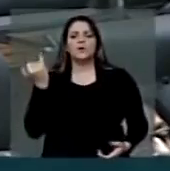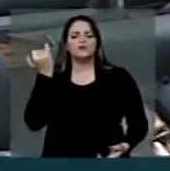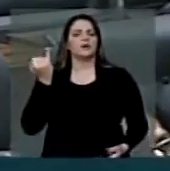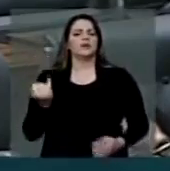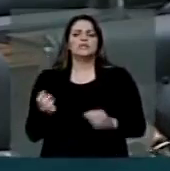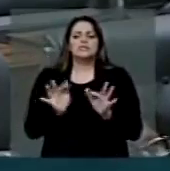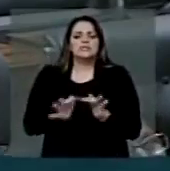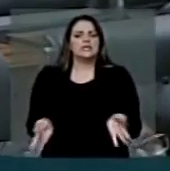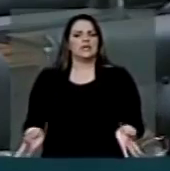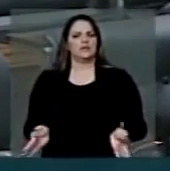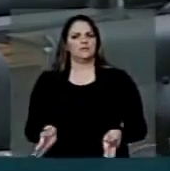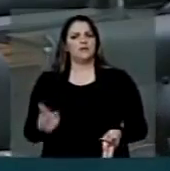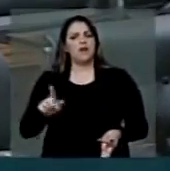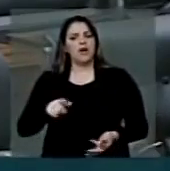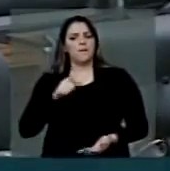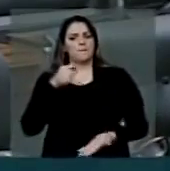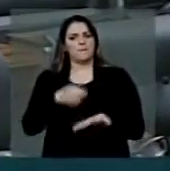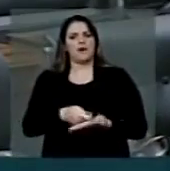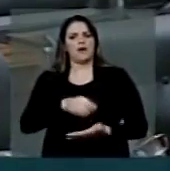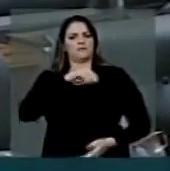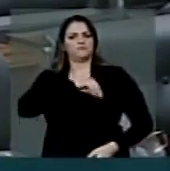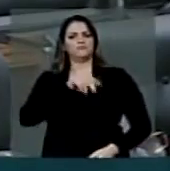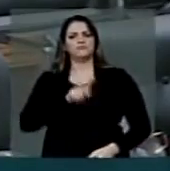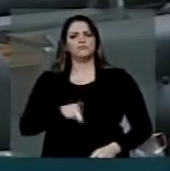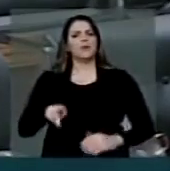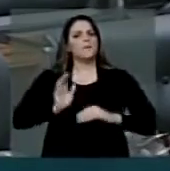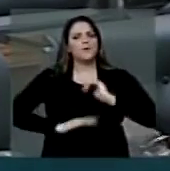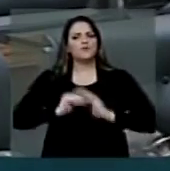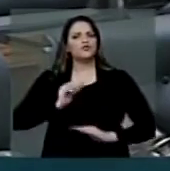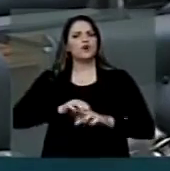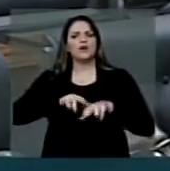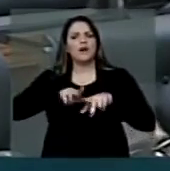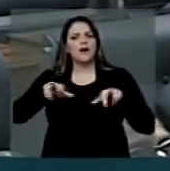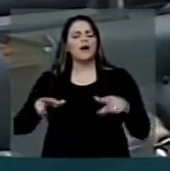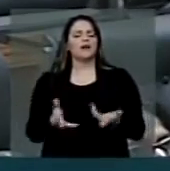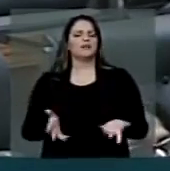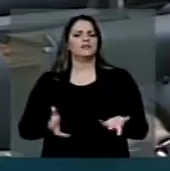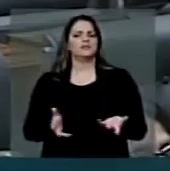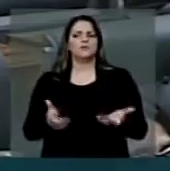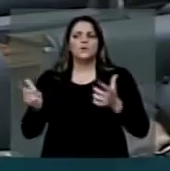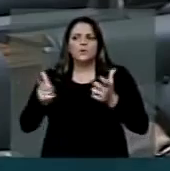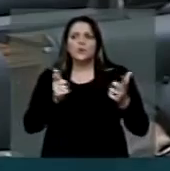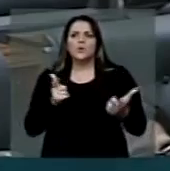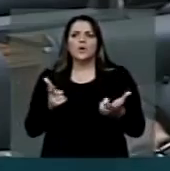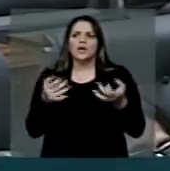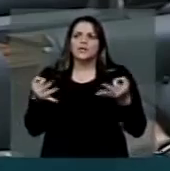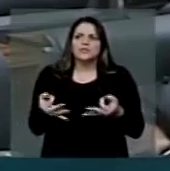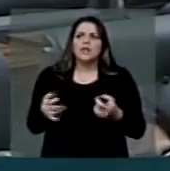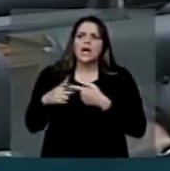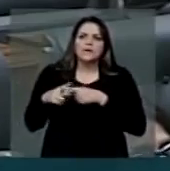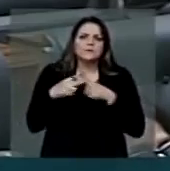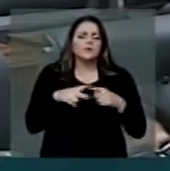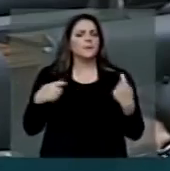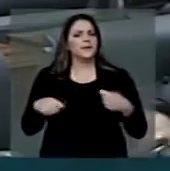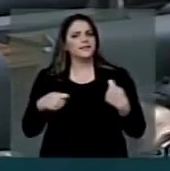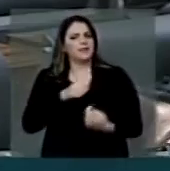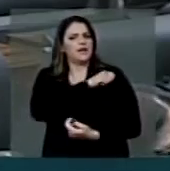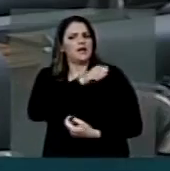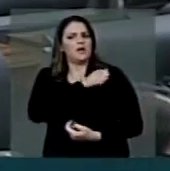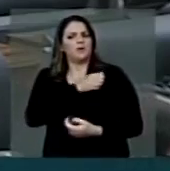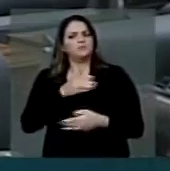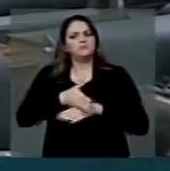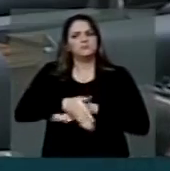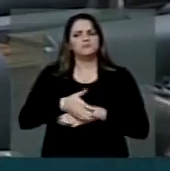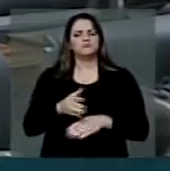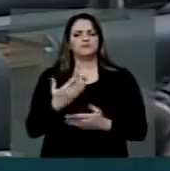o simples. É o pagamento dos profissionais, a infraestrutura mínima para que os alunos possam ter acesso a um ensino de